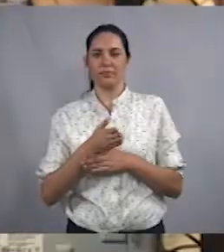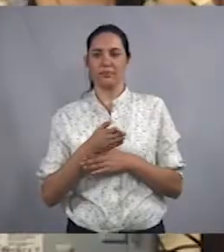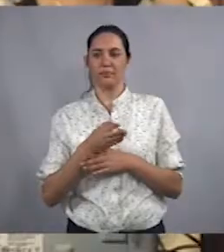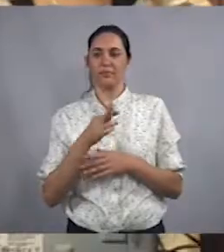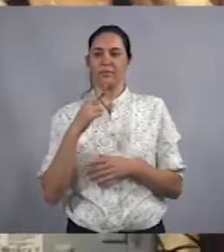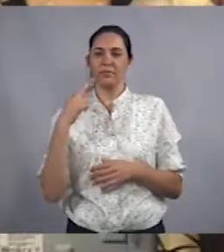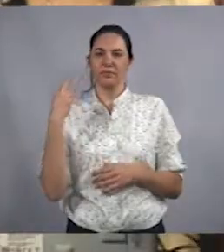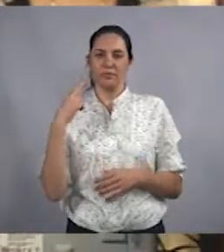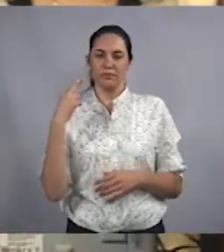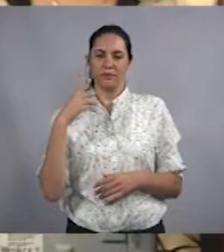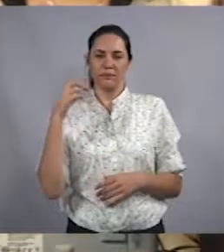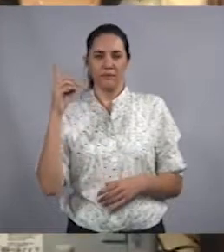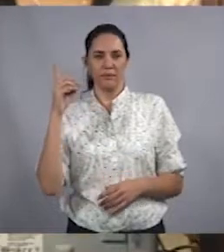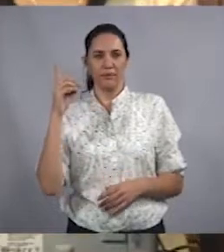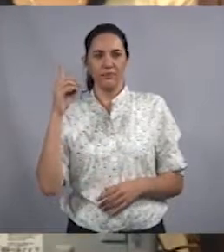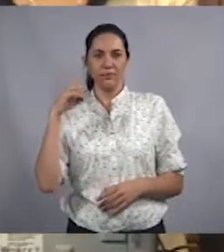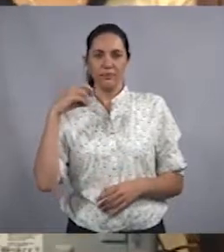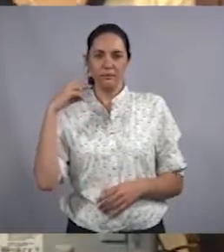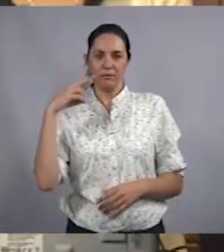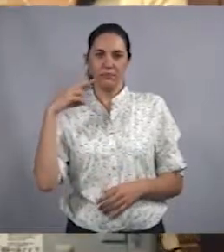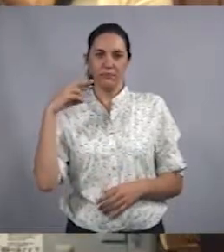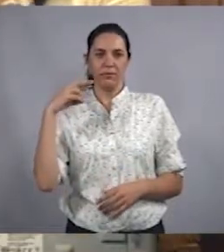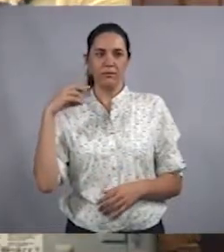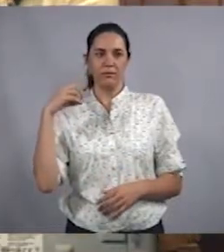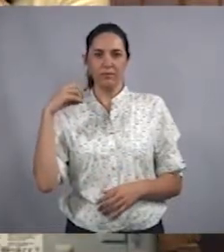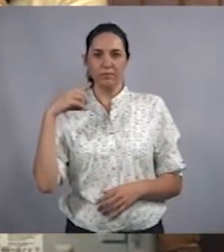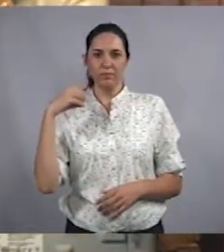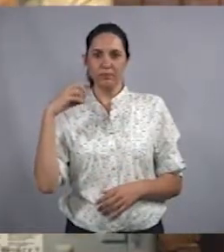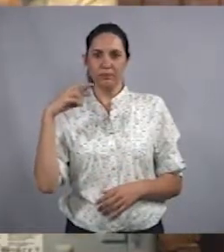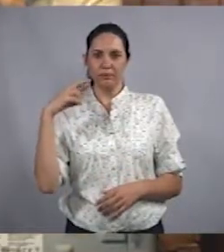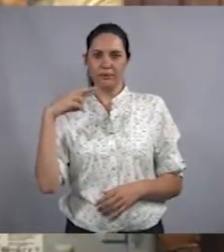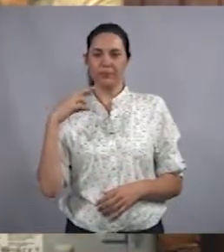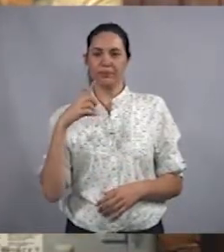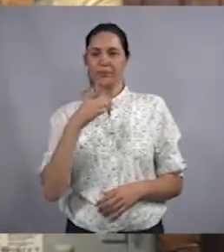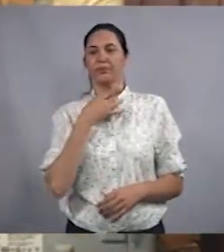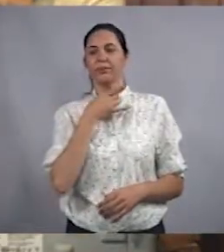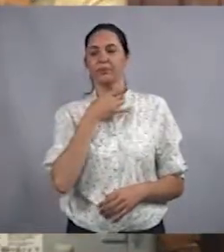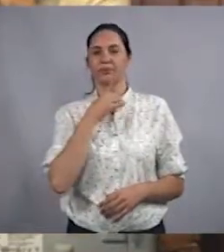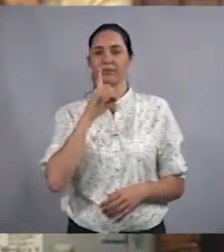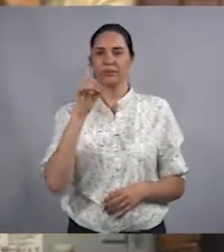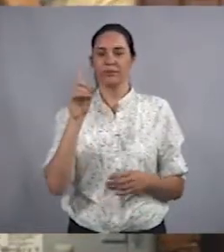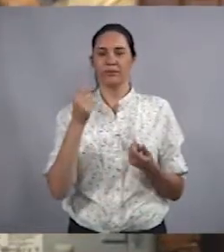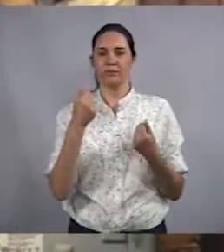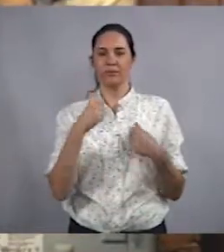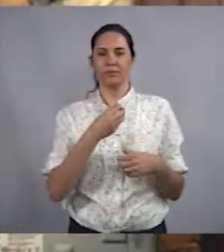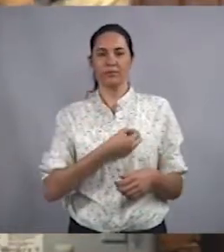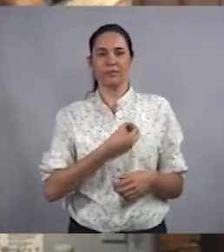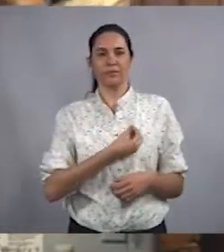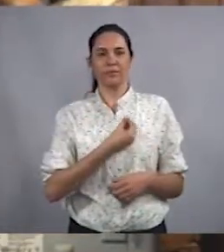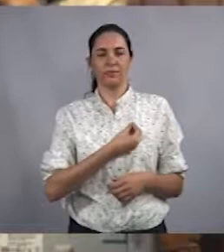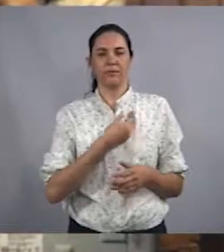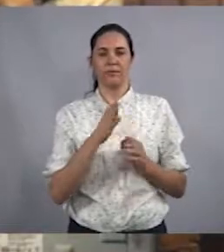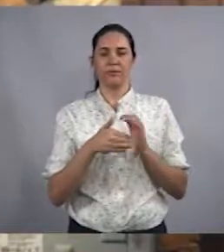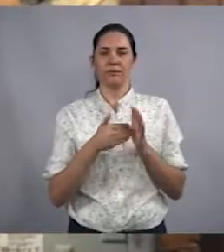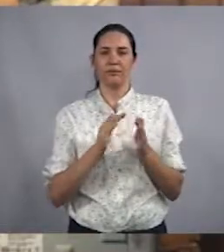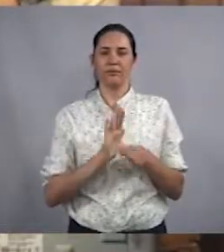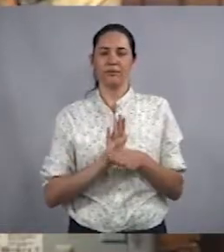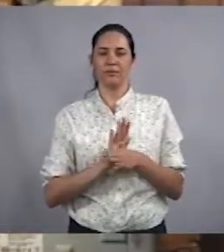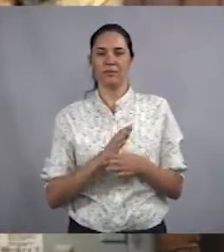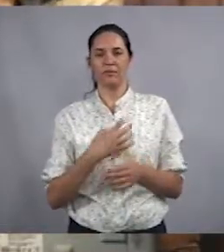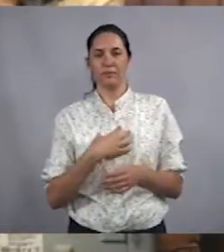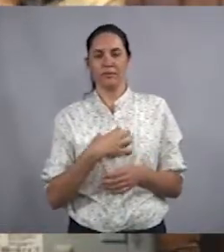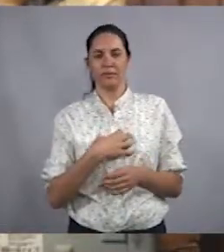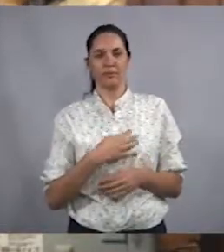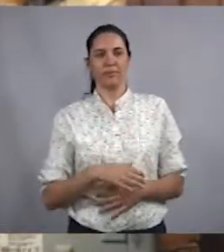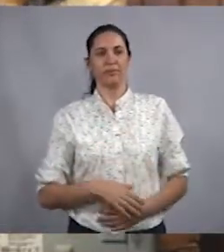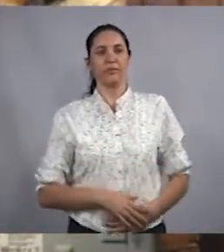todos eles, eu devo meus agradecimentos e a todos vocês, porque Deus os colocou na minha vida e todos colaboraram de uma maneira